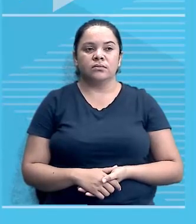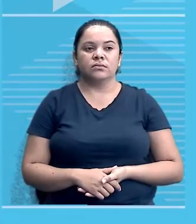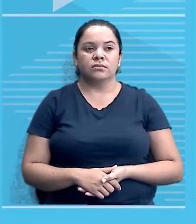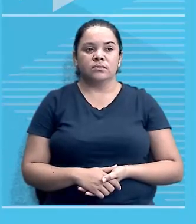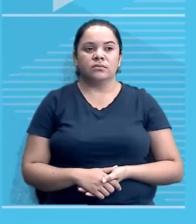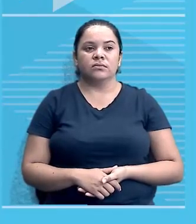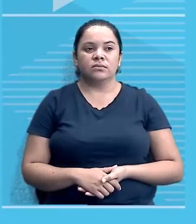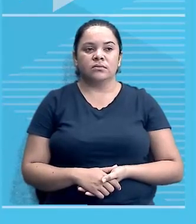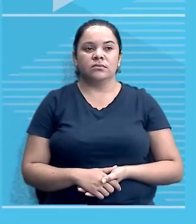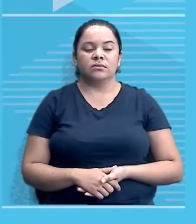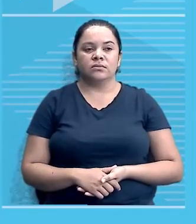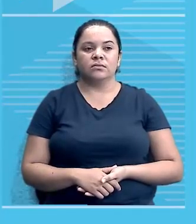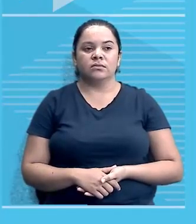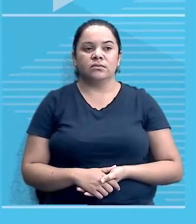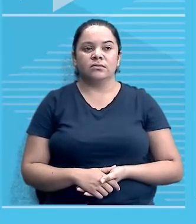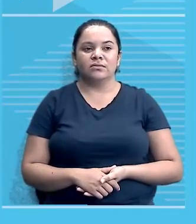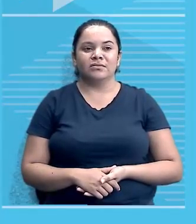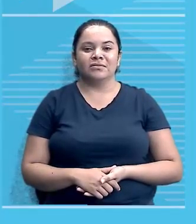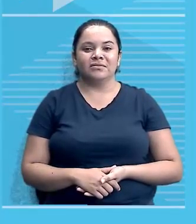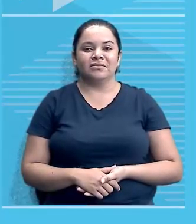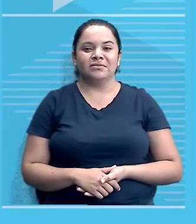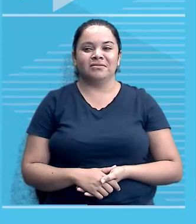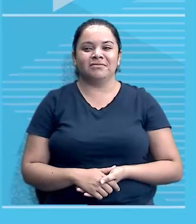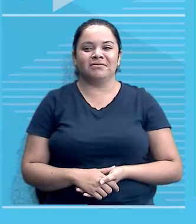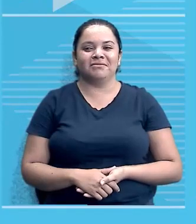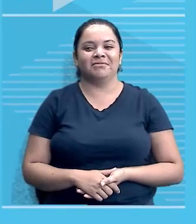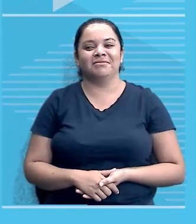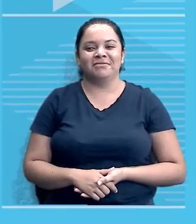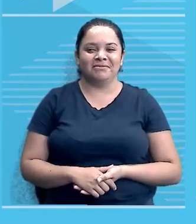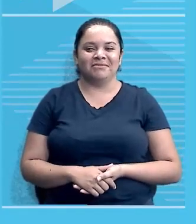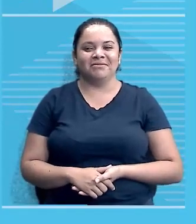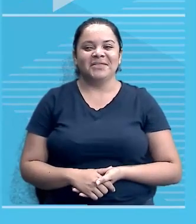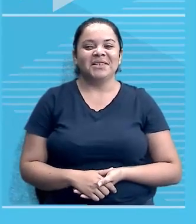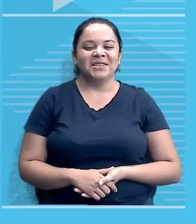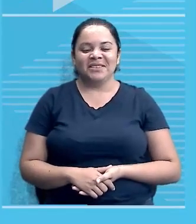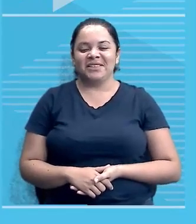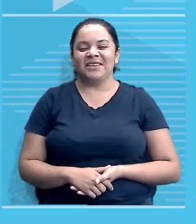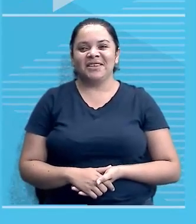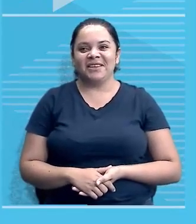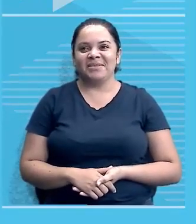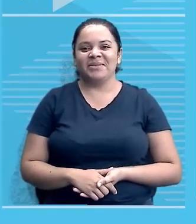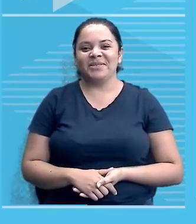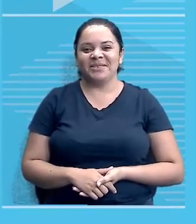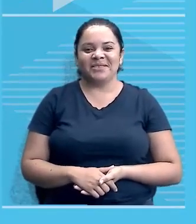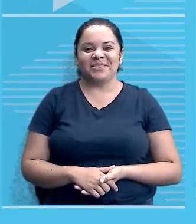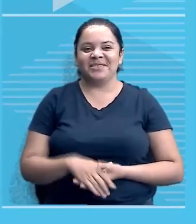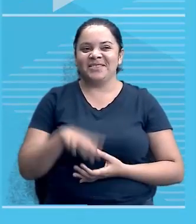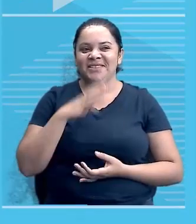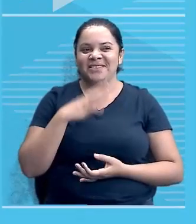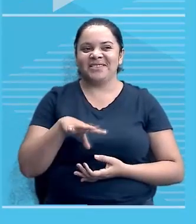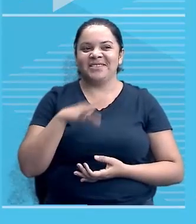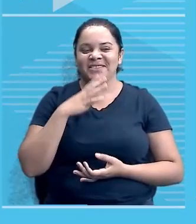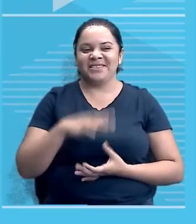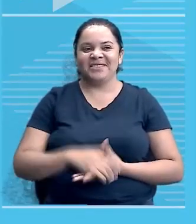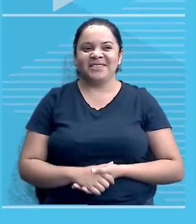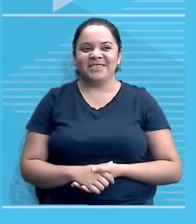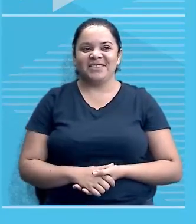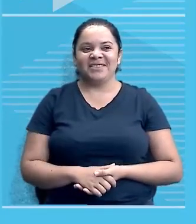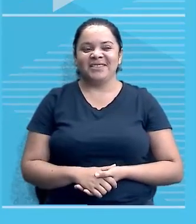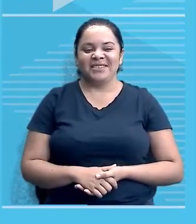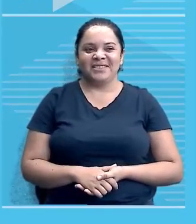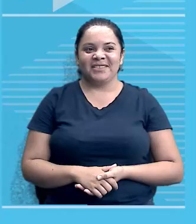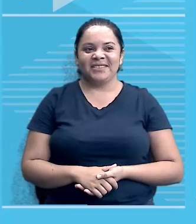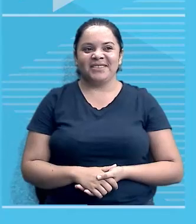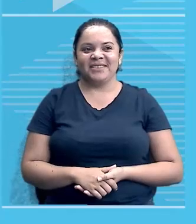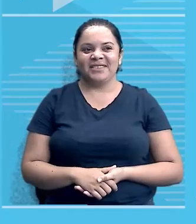tem se ditado, Alegria de uns, desgraça de... Não, é o contrário, livramento. Desgraça de uns, alegria de